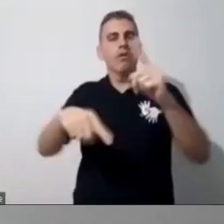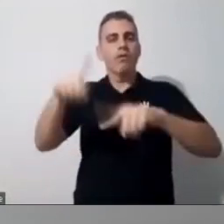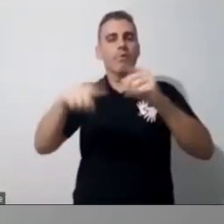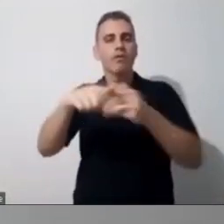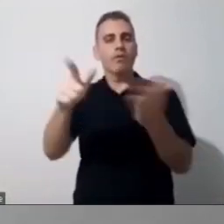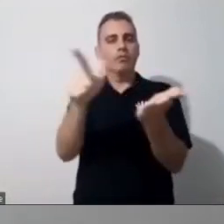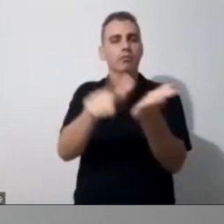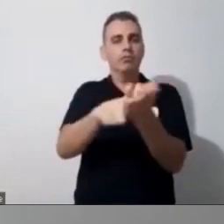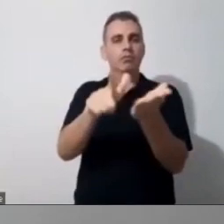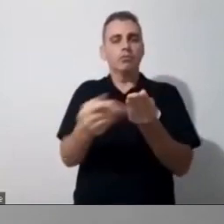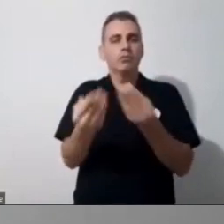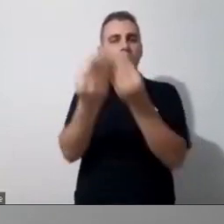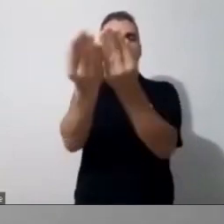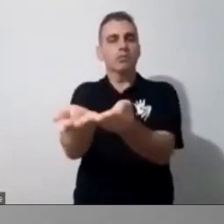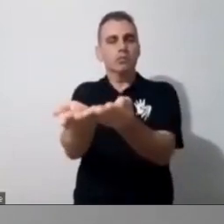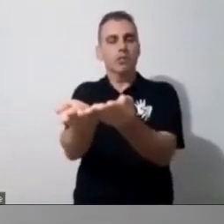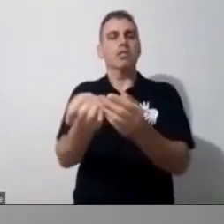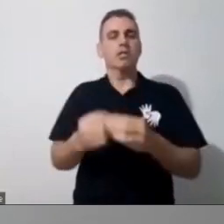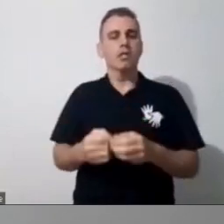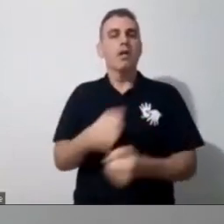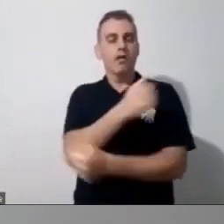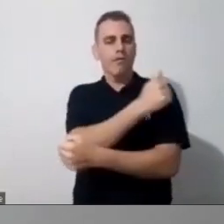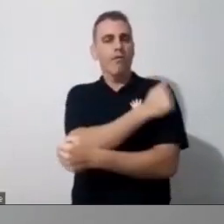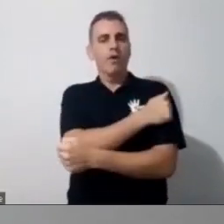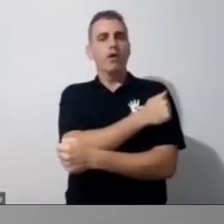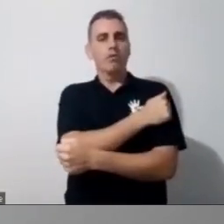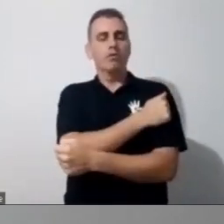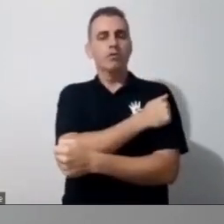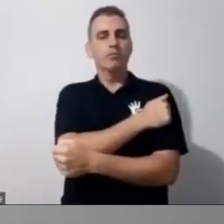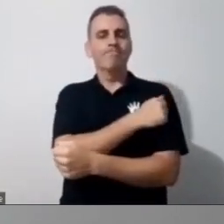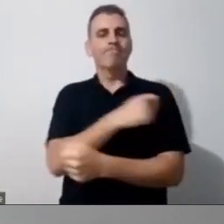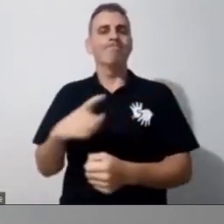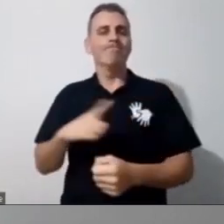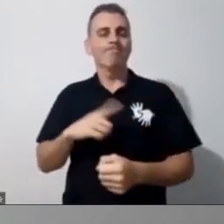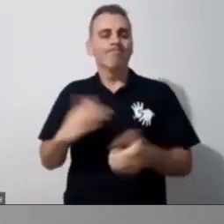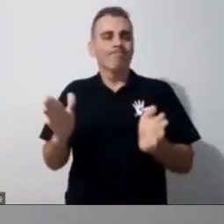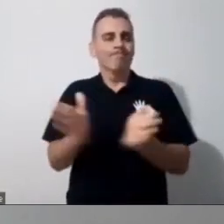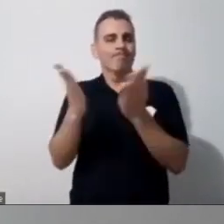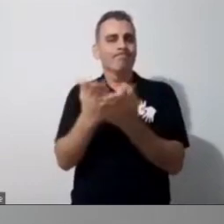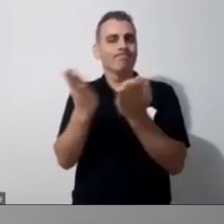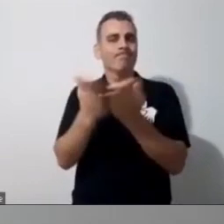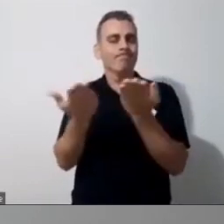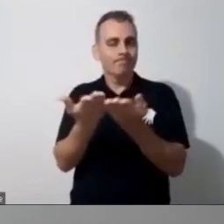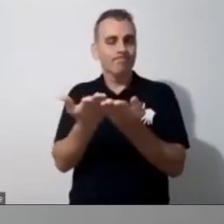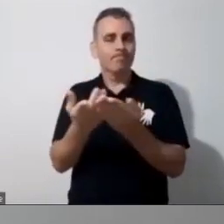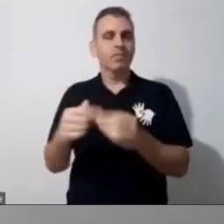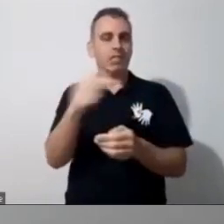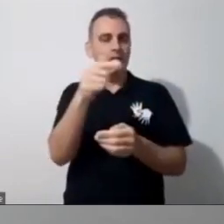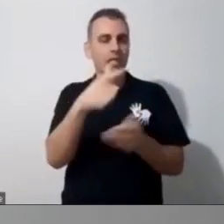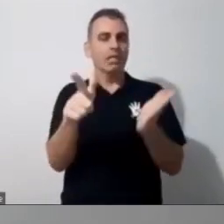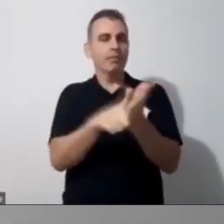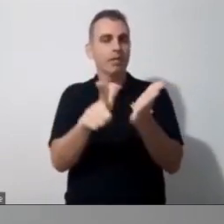e são alunos com, assim, com uma situação bem precária, e aí, naquele material físico, tu